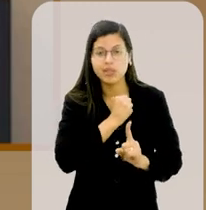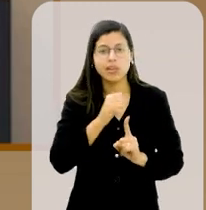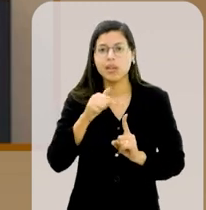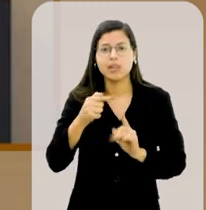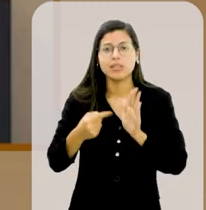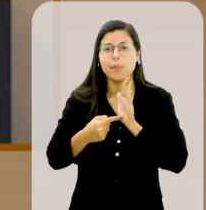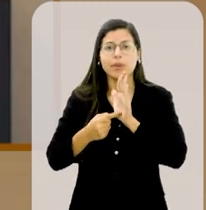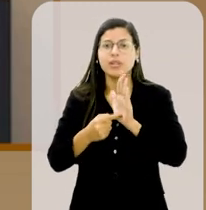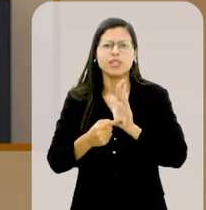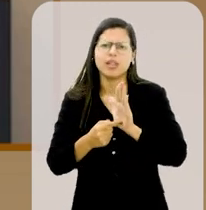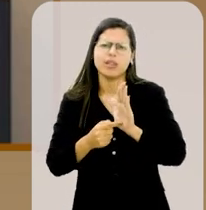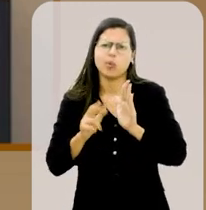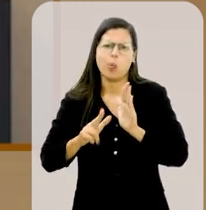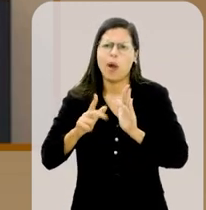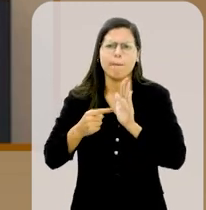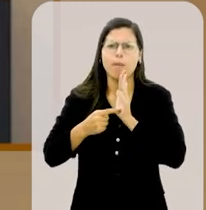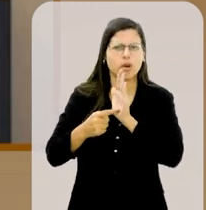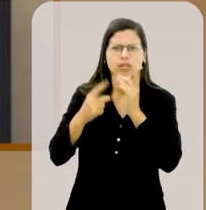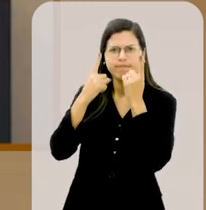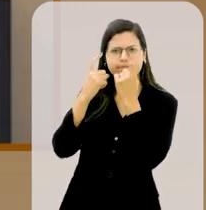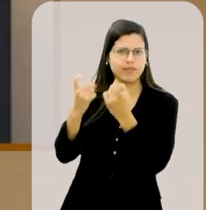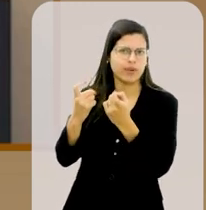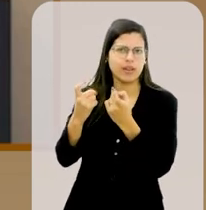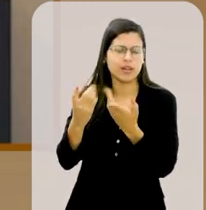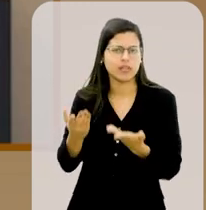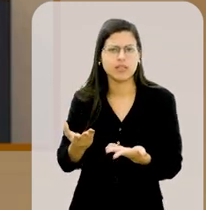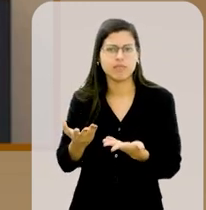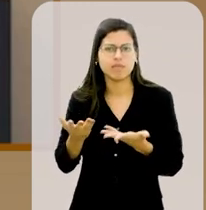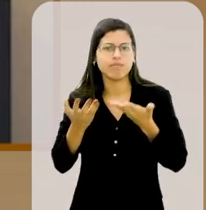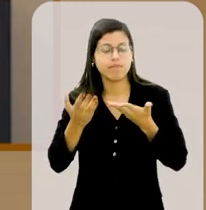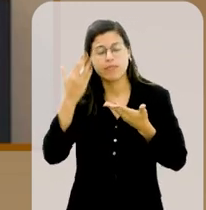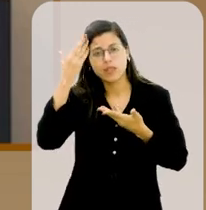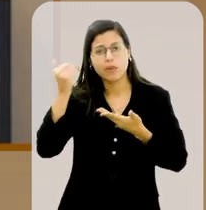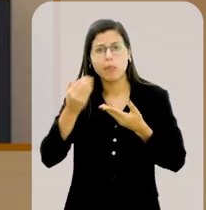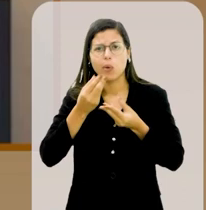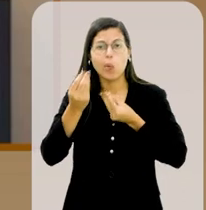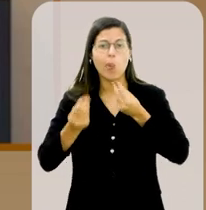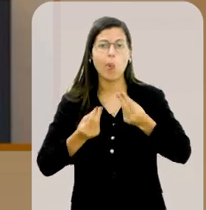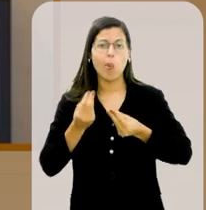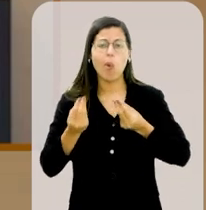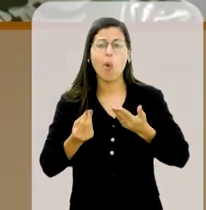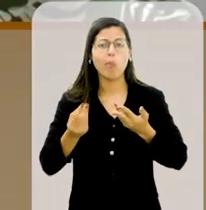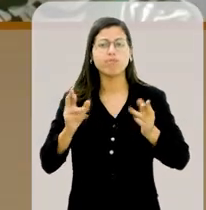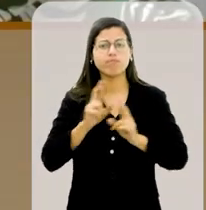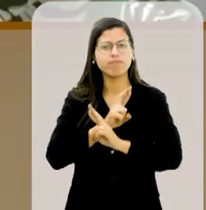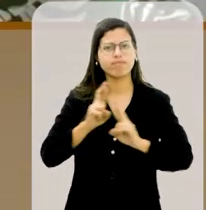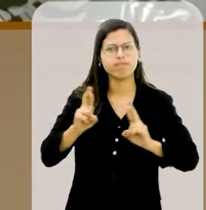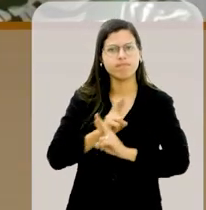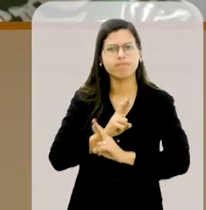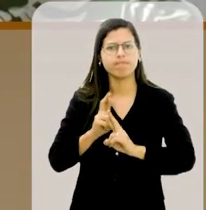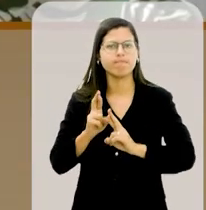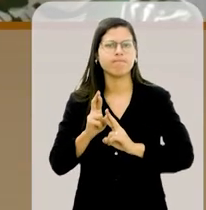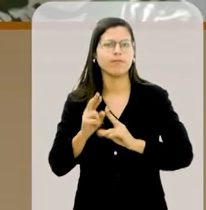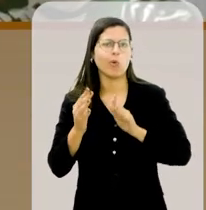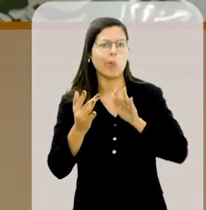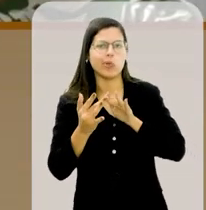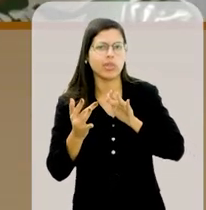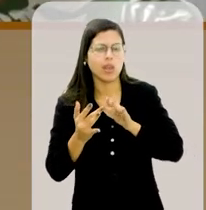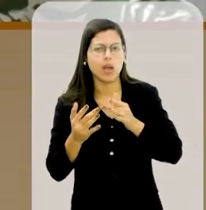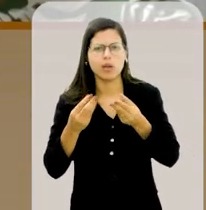momento não como uma pessoa violenta. Eu queria saber de você como é que era o relacionamento,